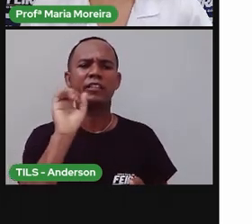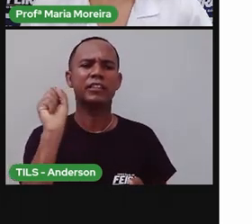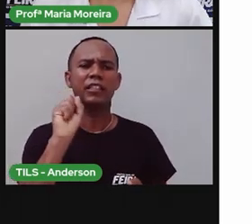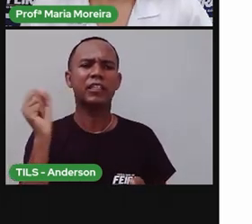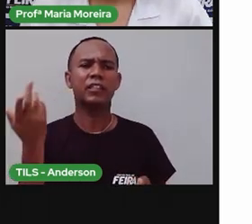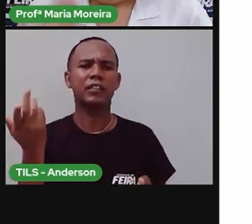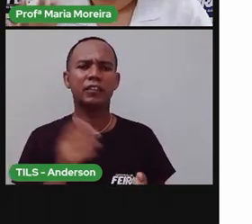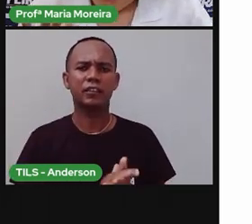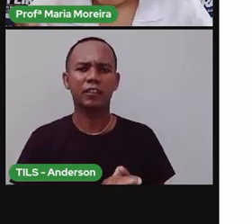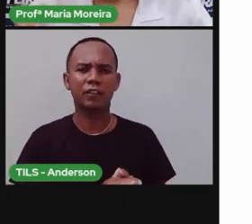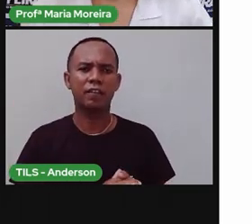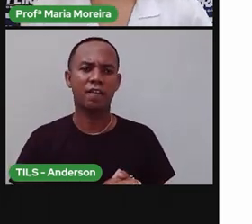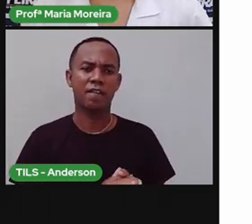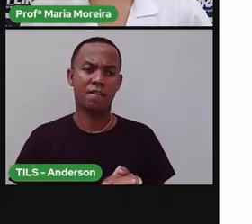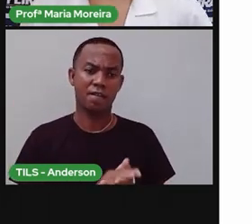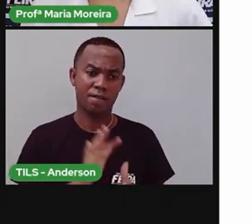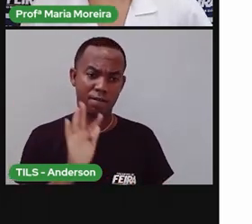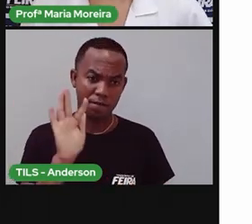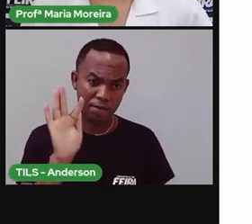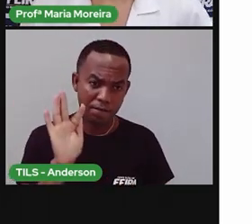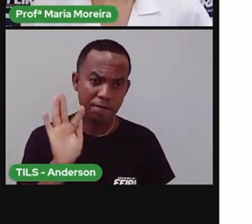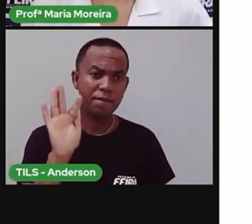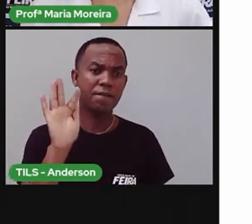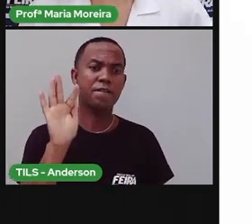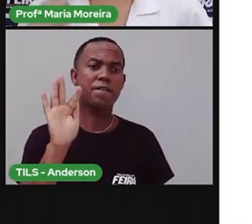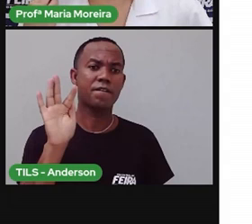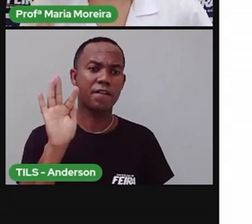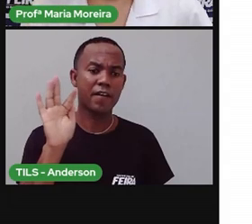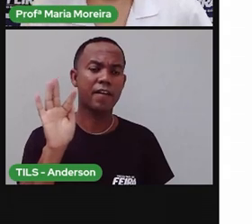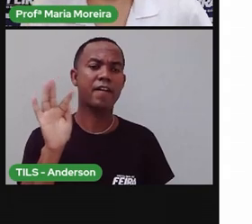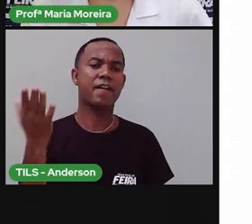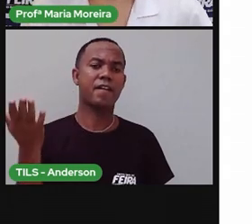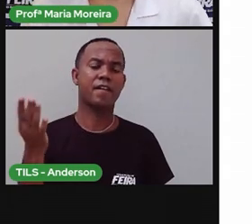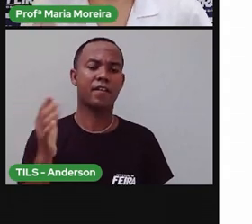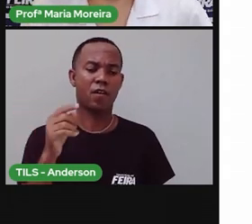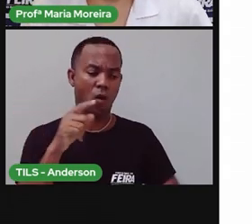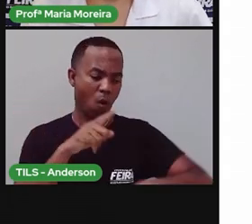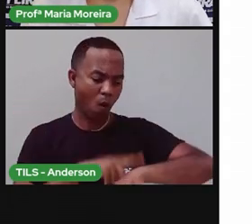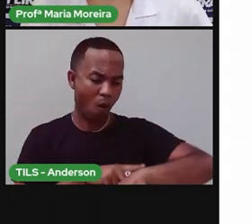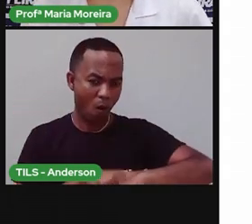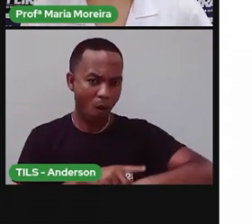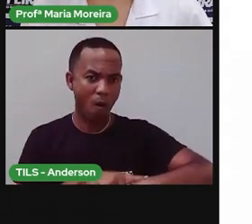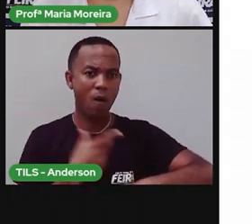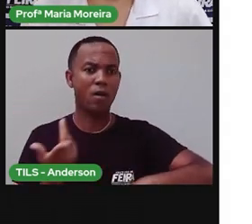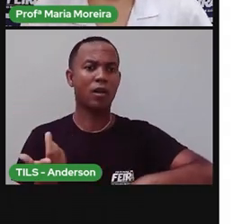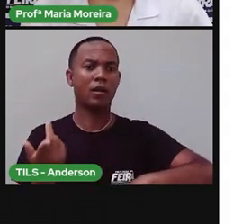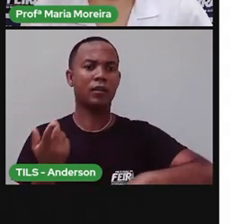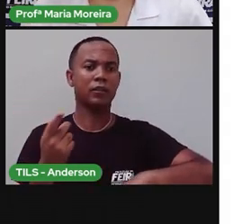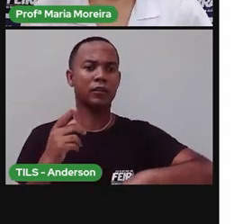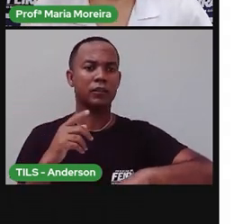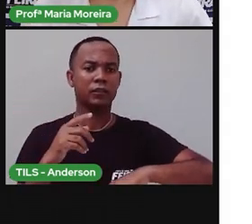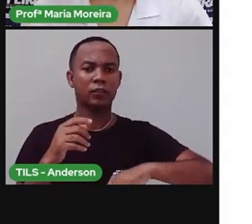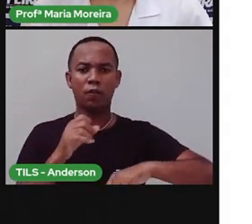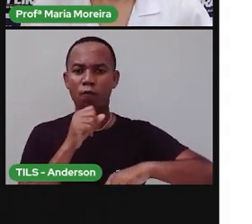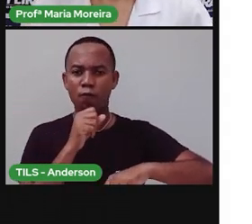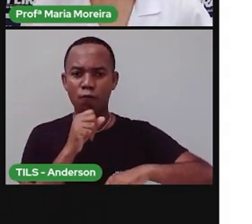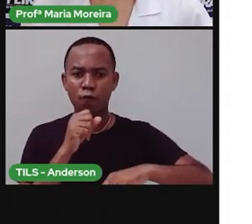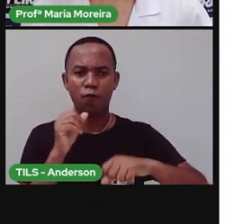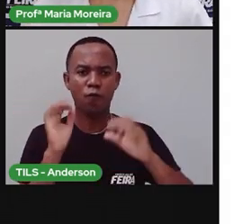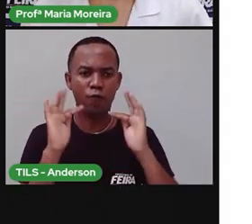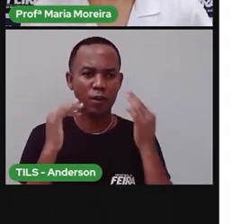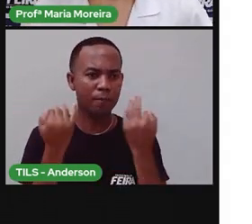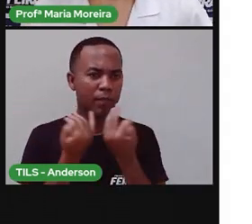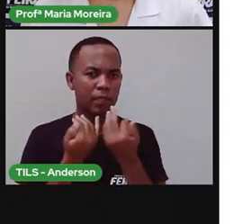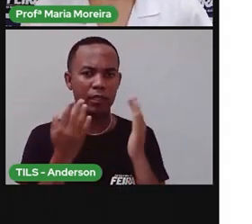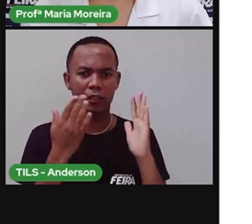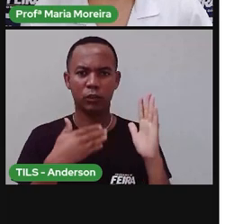Feio? Completa. Tá? Bom, aí tem também a hora, o nome dos nossos pais e avós, como a Pro acabou de falar. Ao